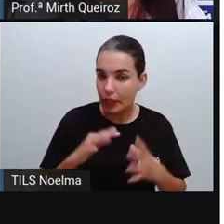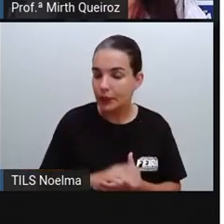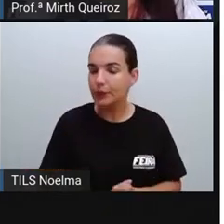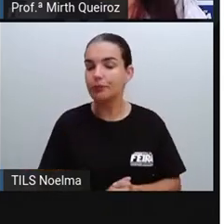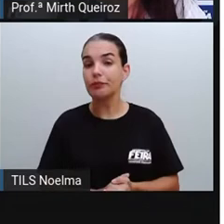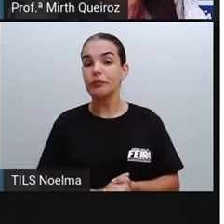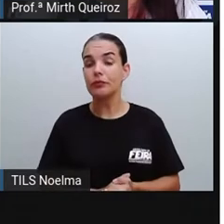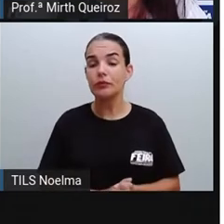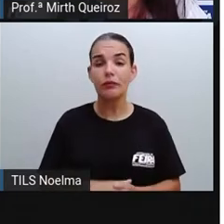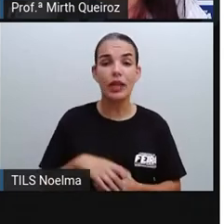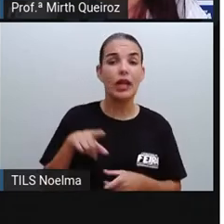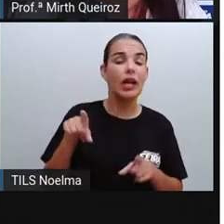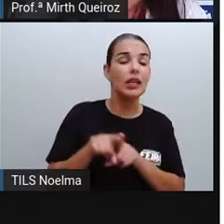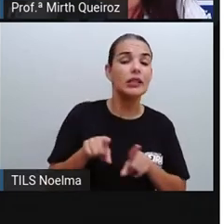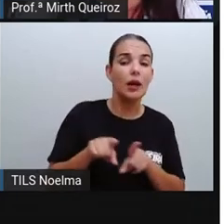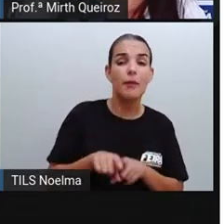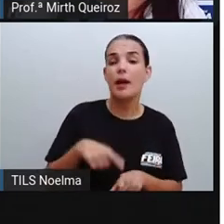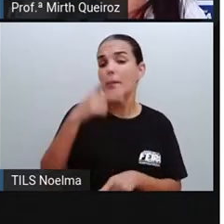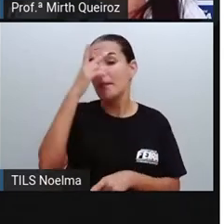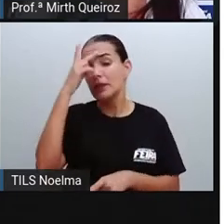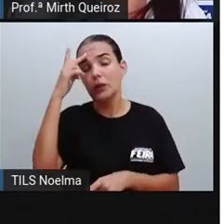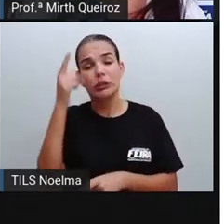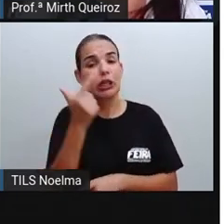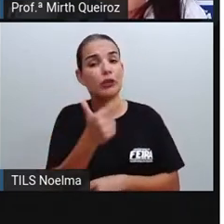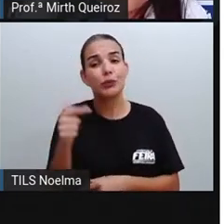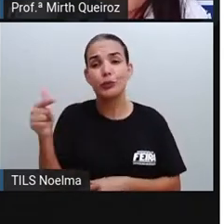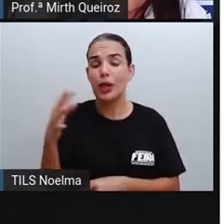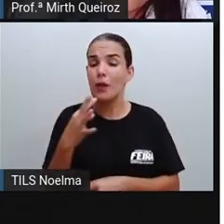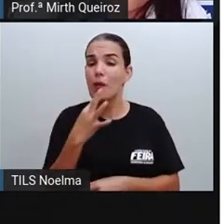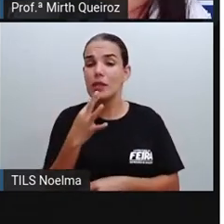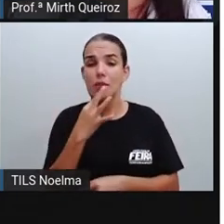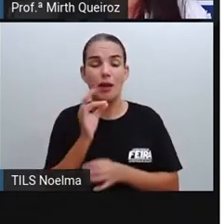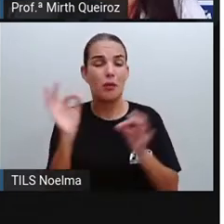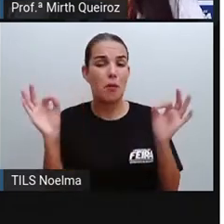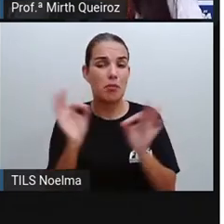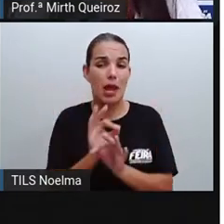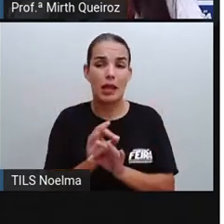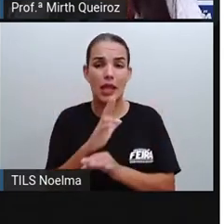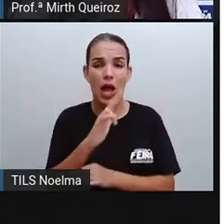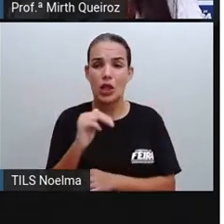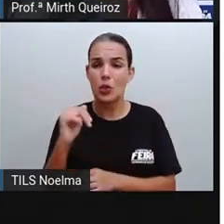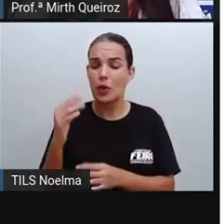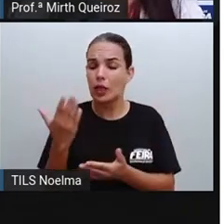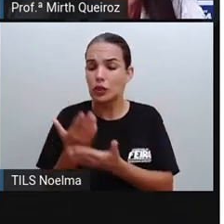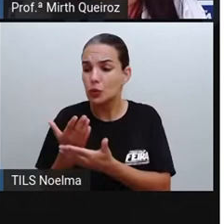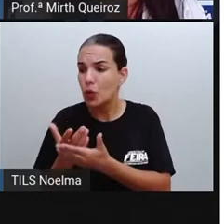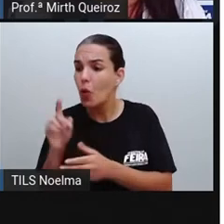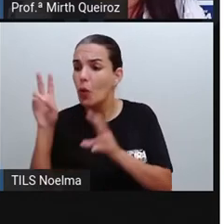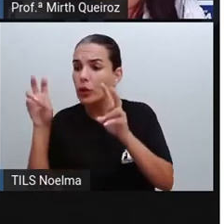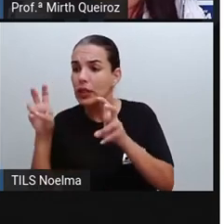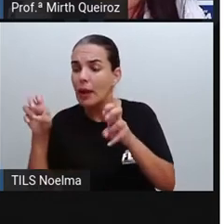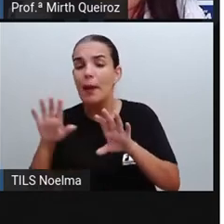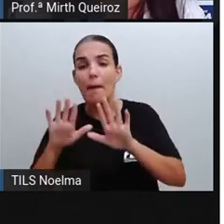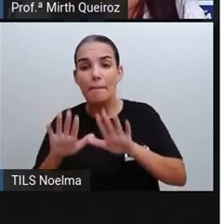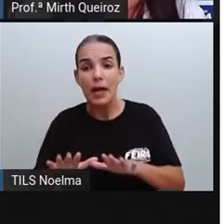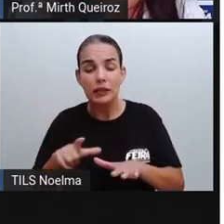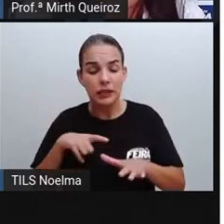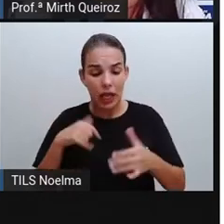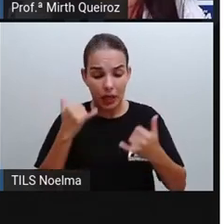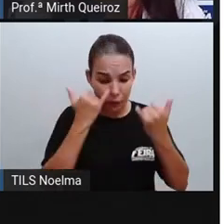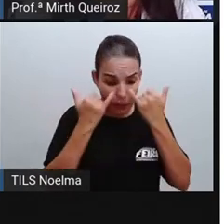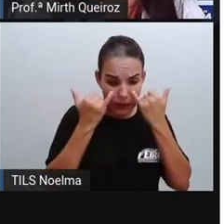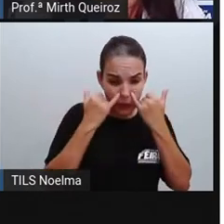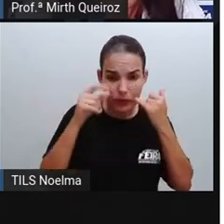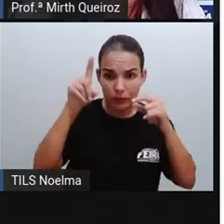conteúdo, àquele assunto, quanto também pessoas que nunca estudaram aquilo, mas a partir ali daquele